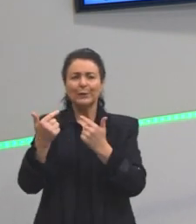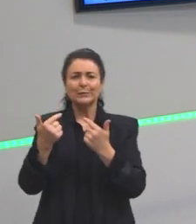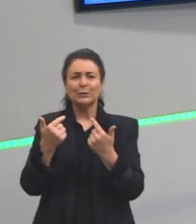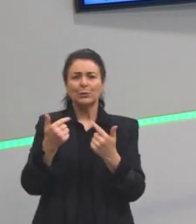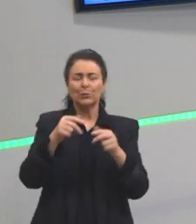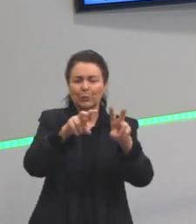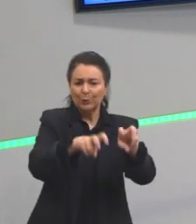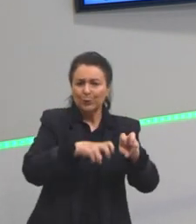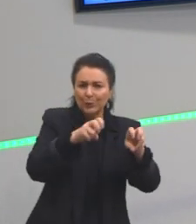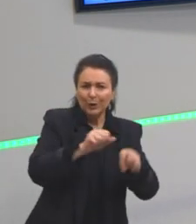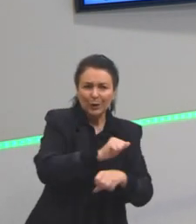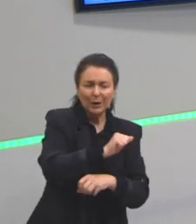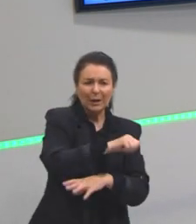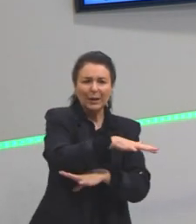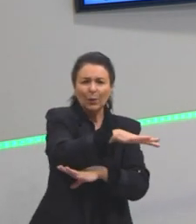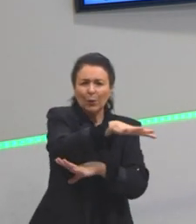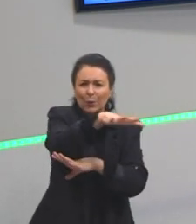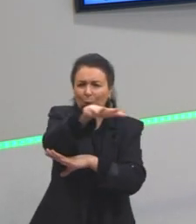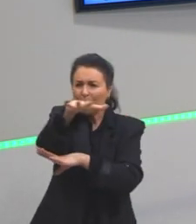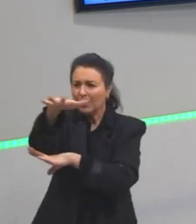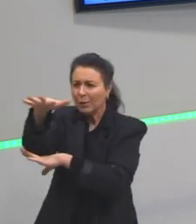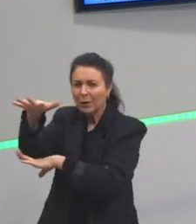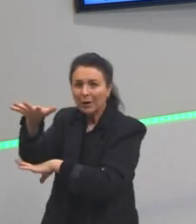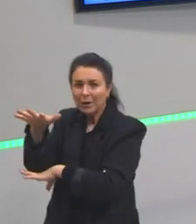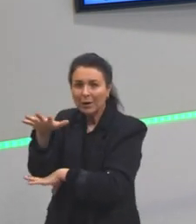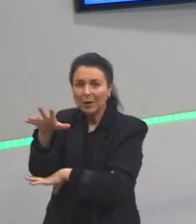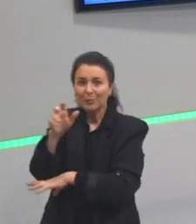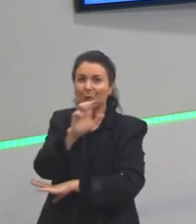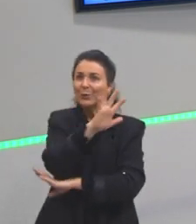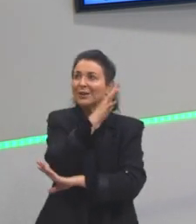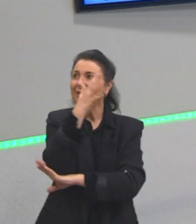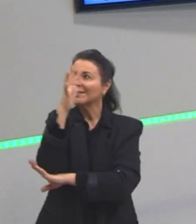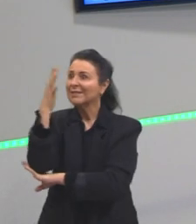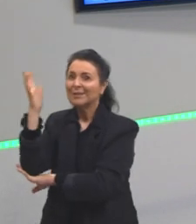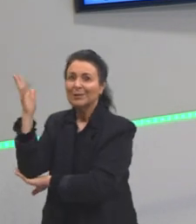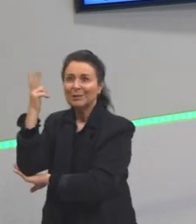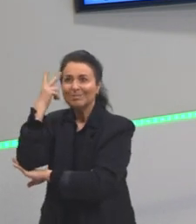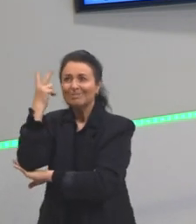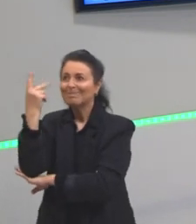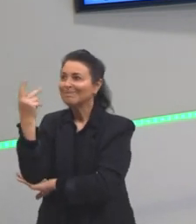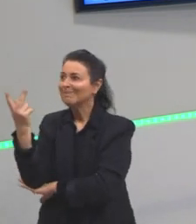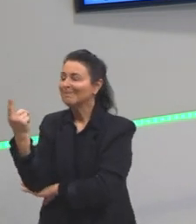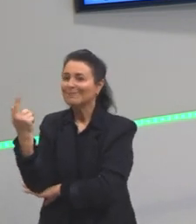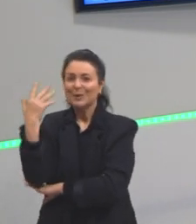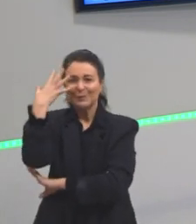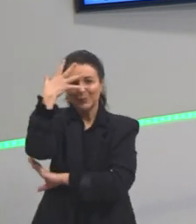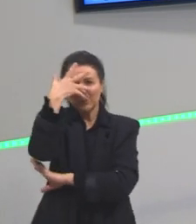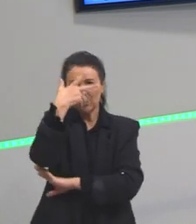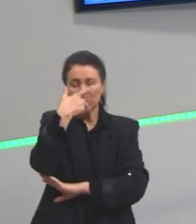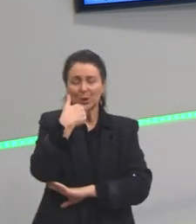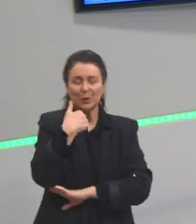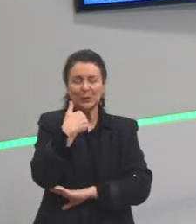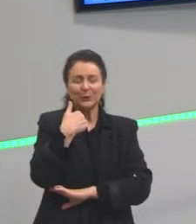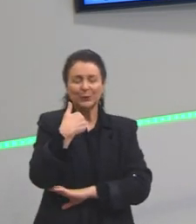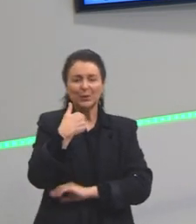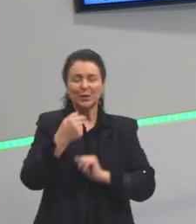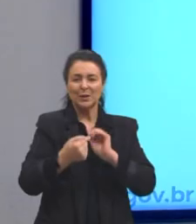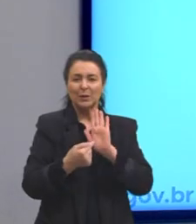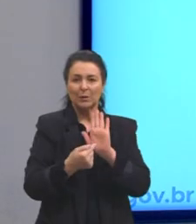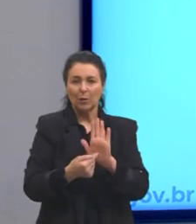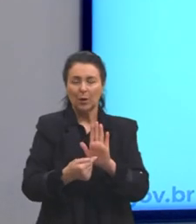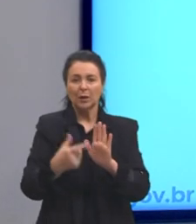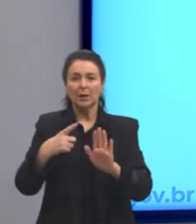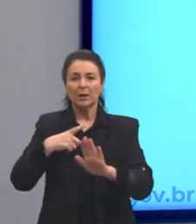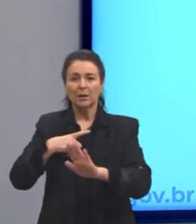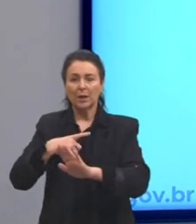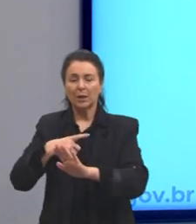sendo bastante evidenciada. E ele conta que vive entre ovelhas, em uma